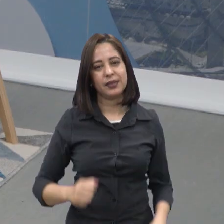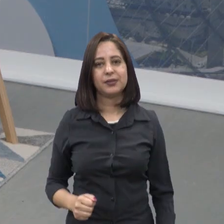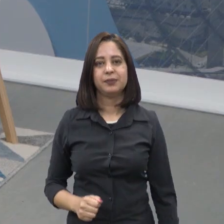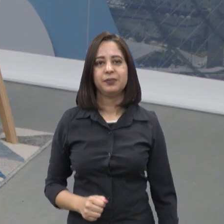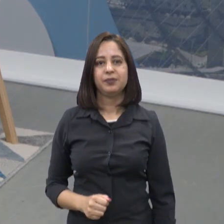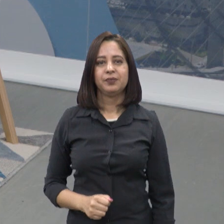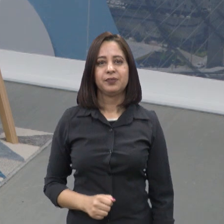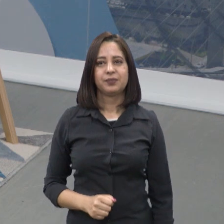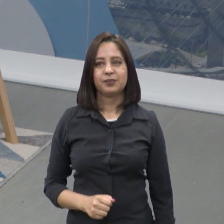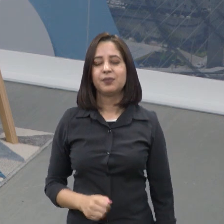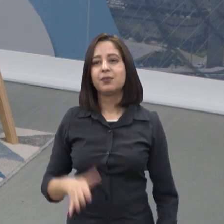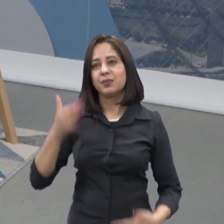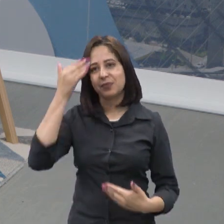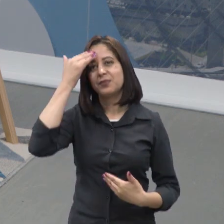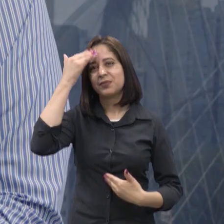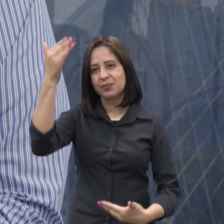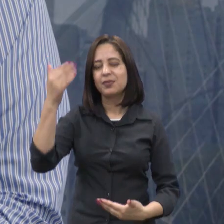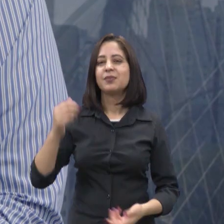Eu que agradeço, né,